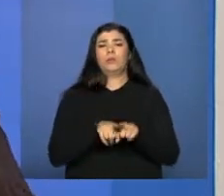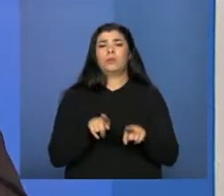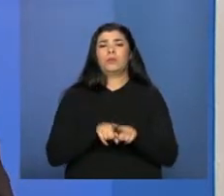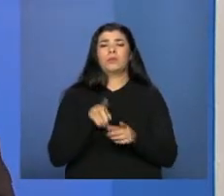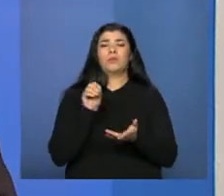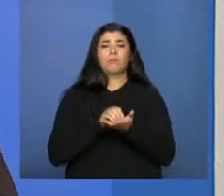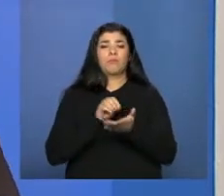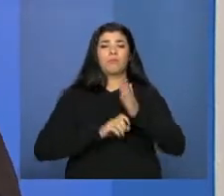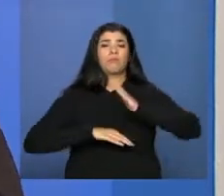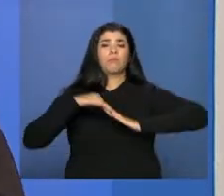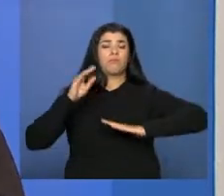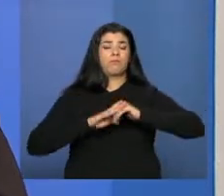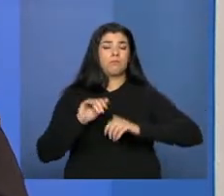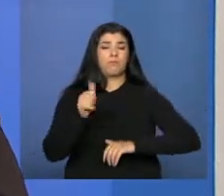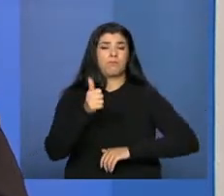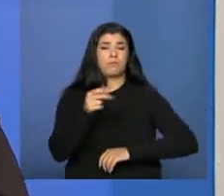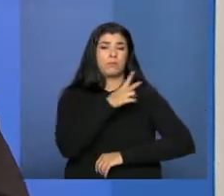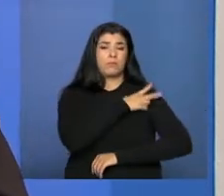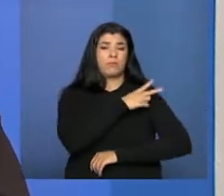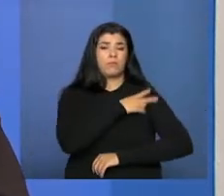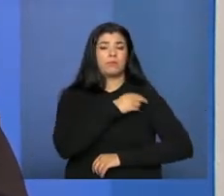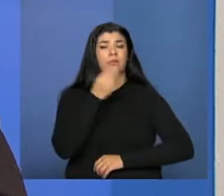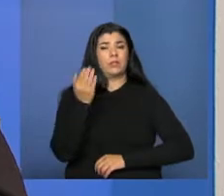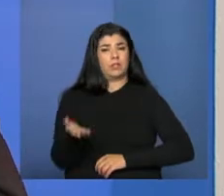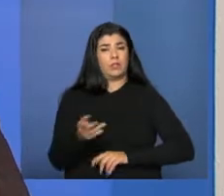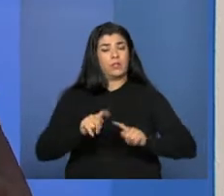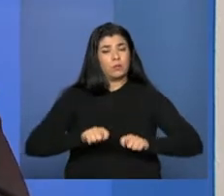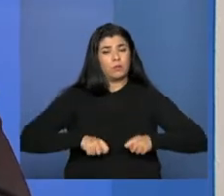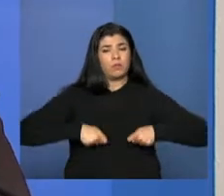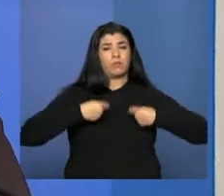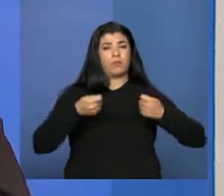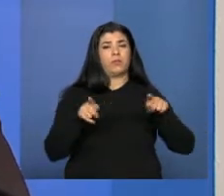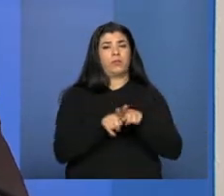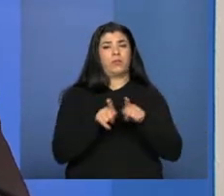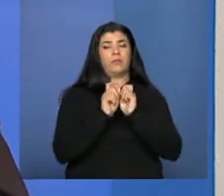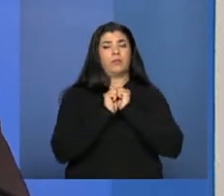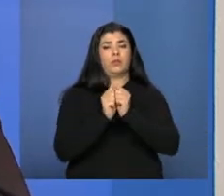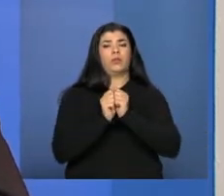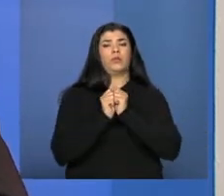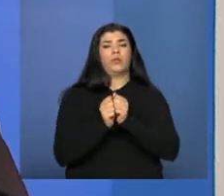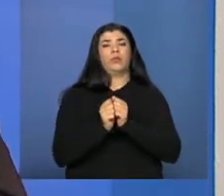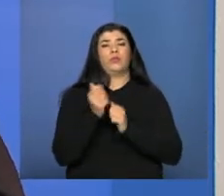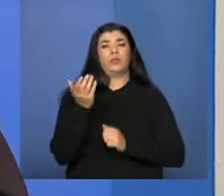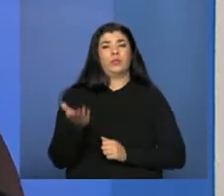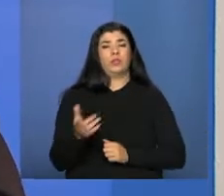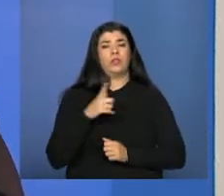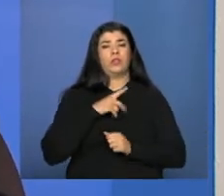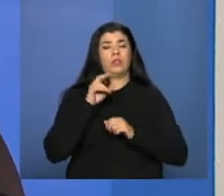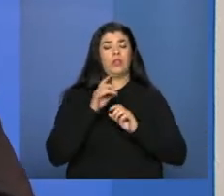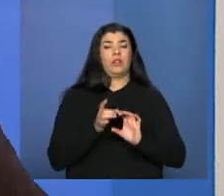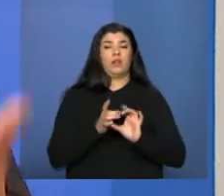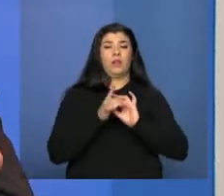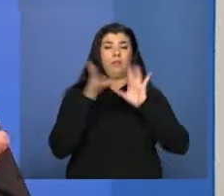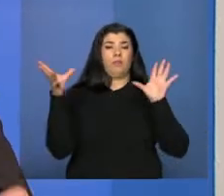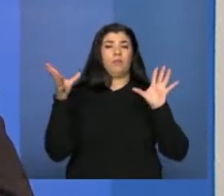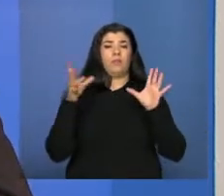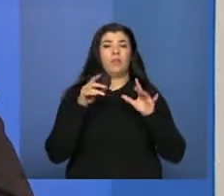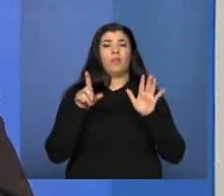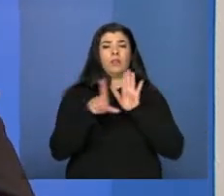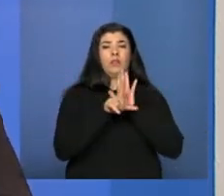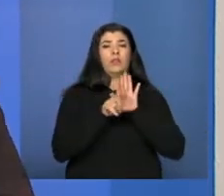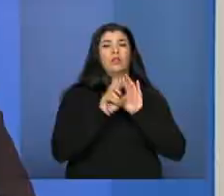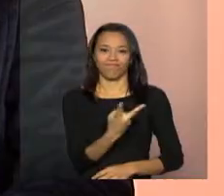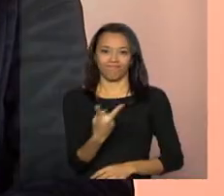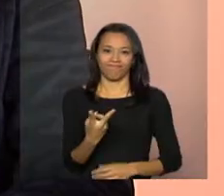que ainda está presente na assistência social. Então, esse é o nosso esforço e essa autorização, uma lei nos possibilita